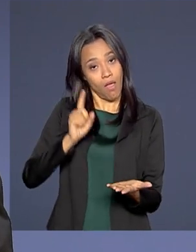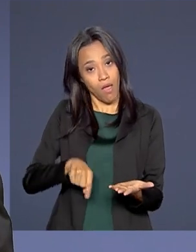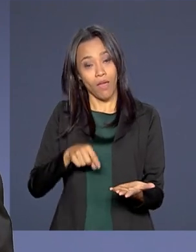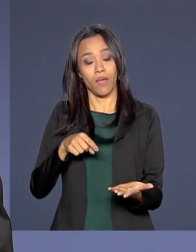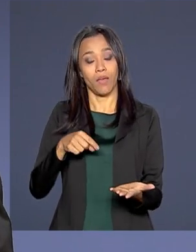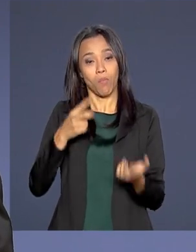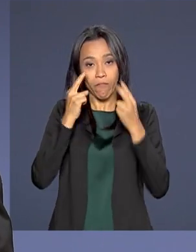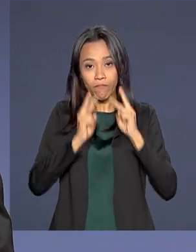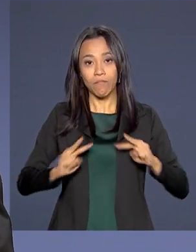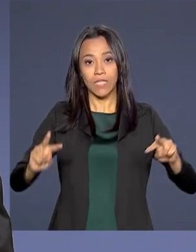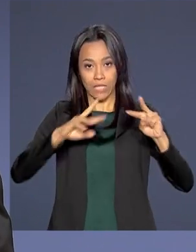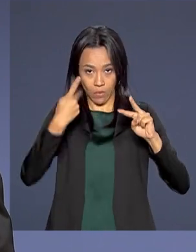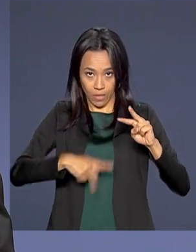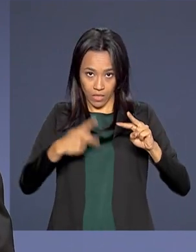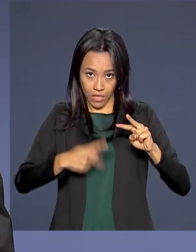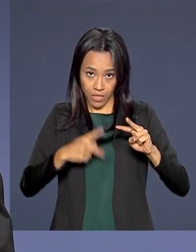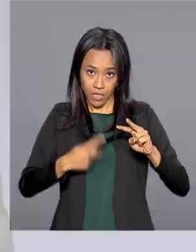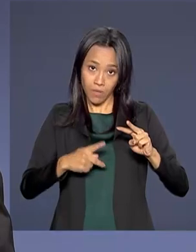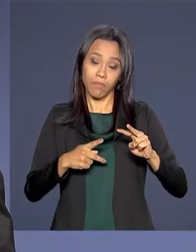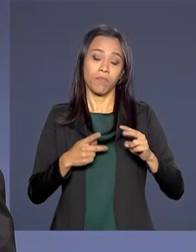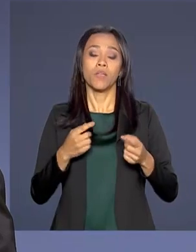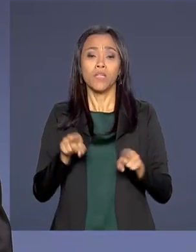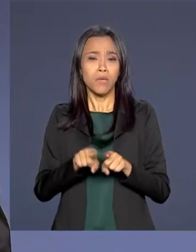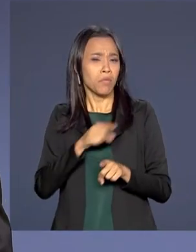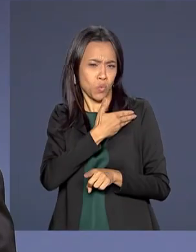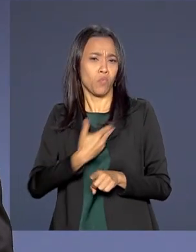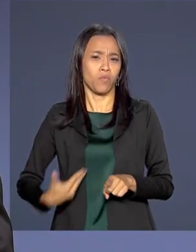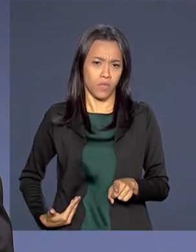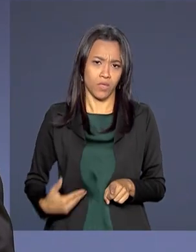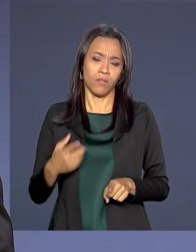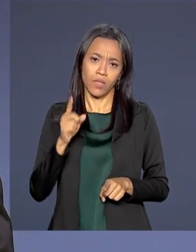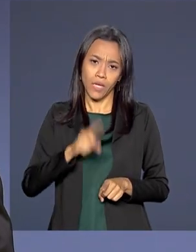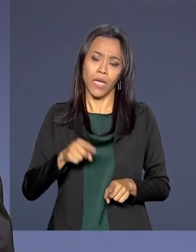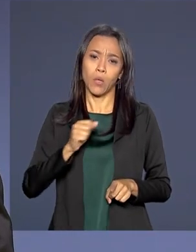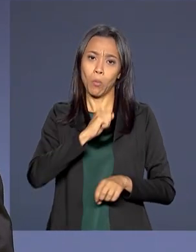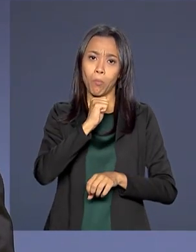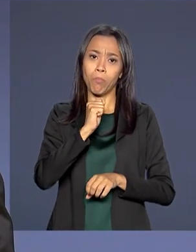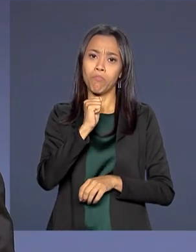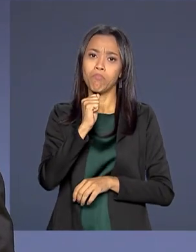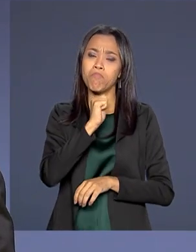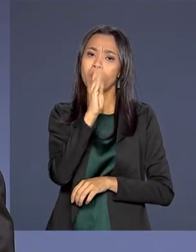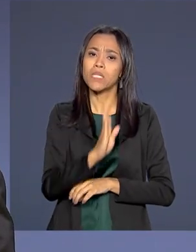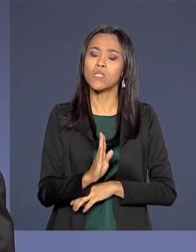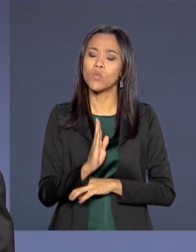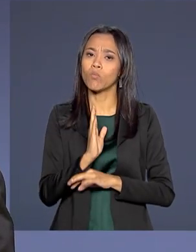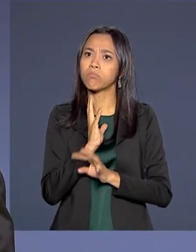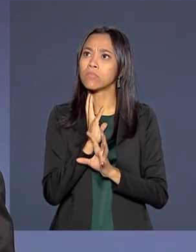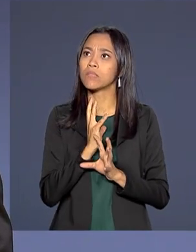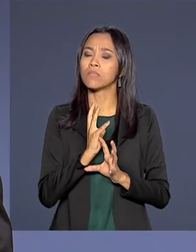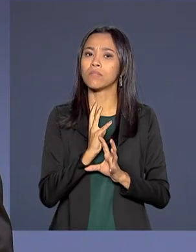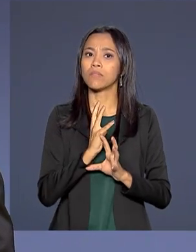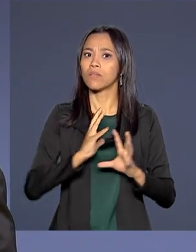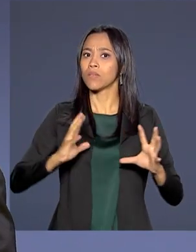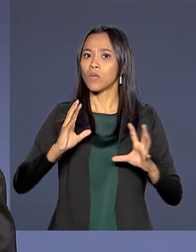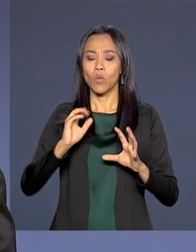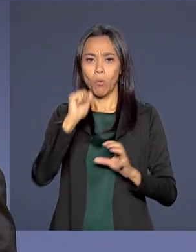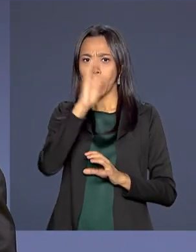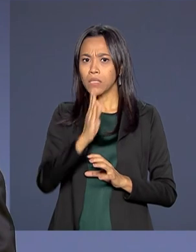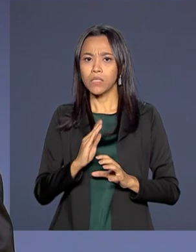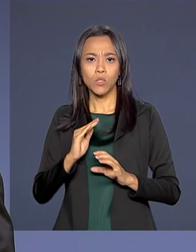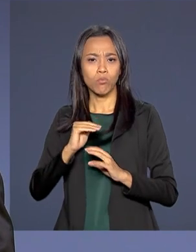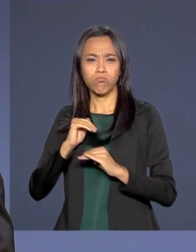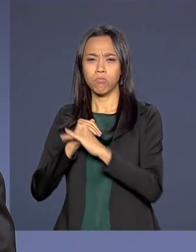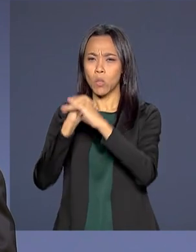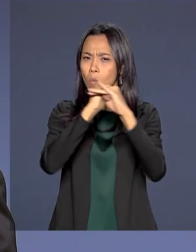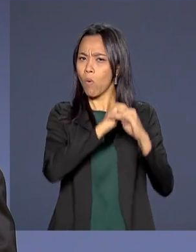Itamaraty, que todo o governo tem, que é a visão de um Brasil grande, de um Brasil no centro das grandes decisões